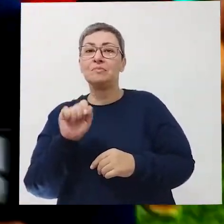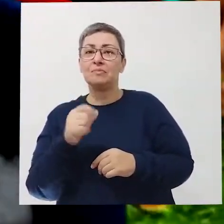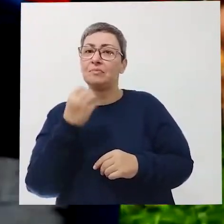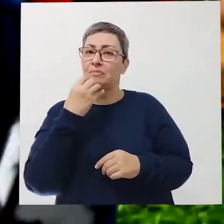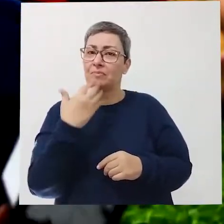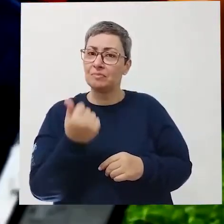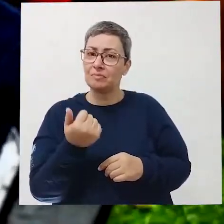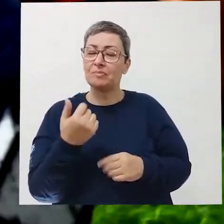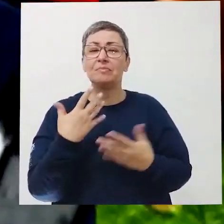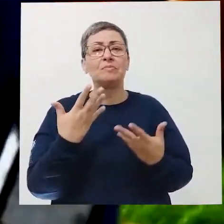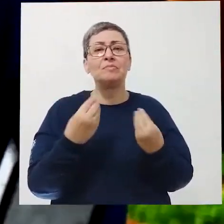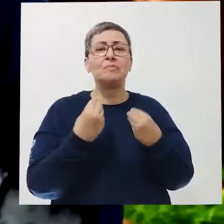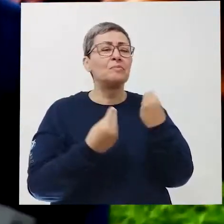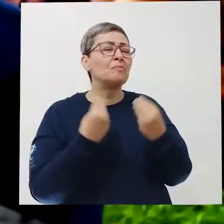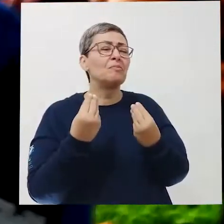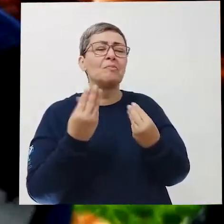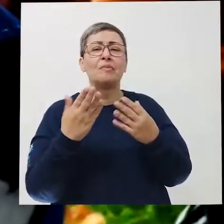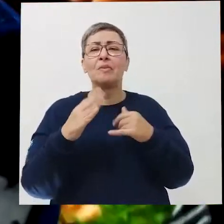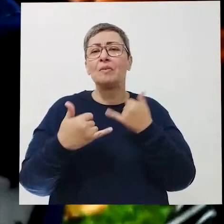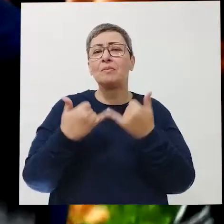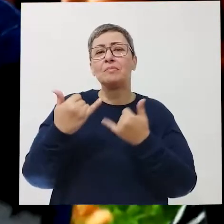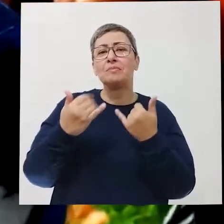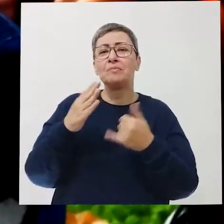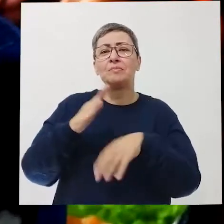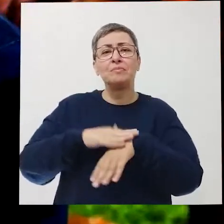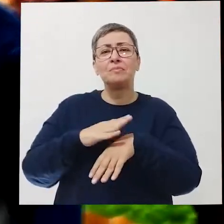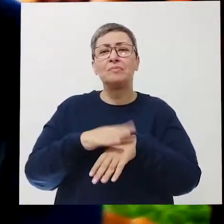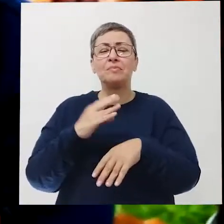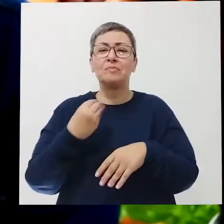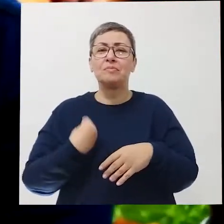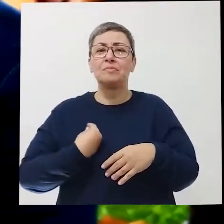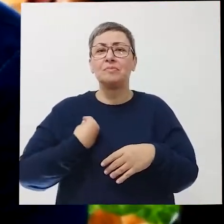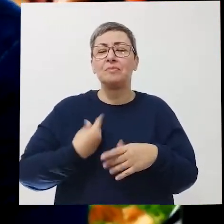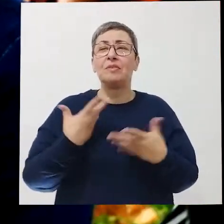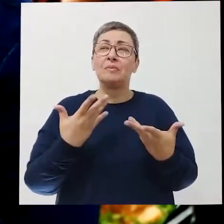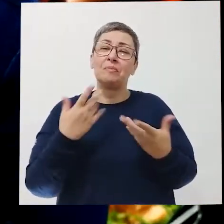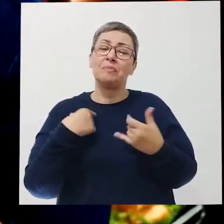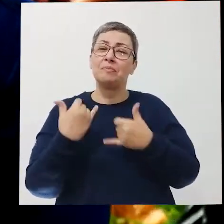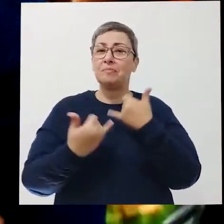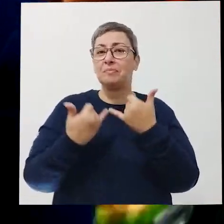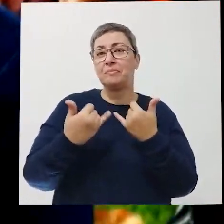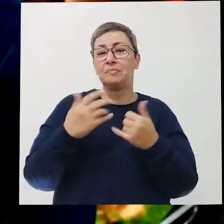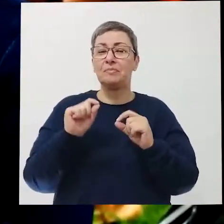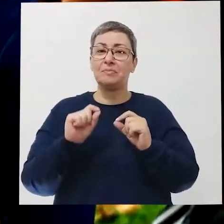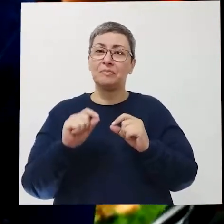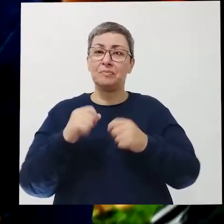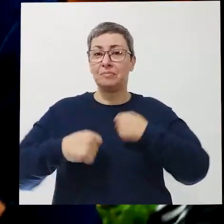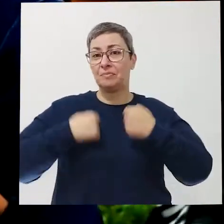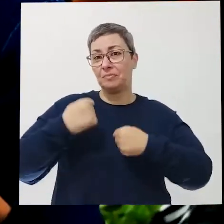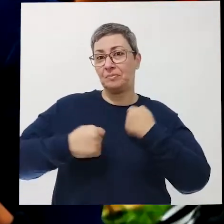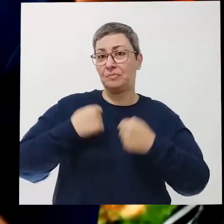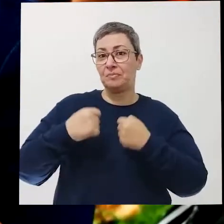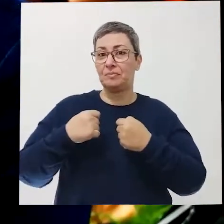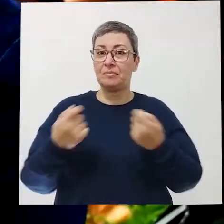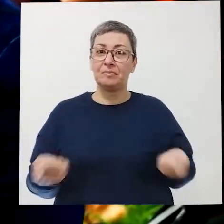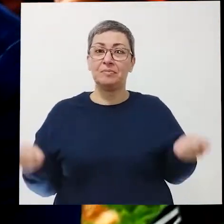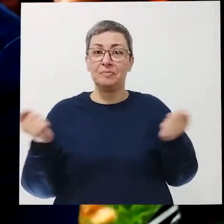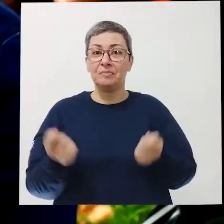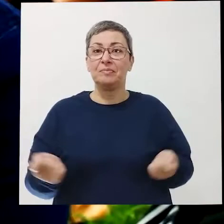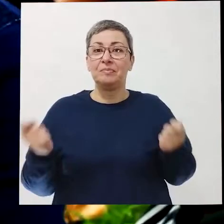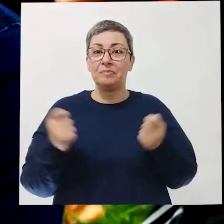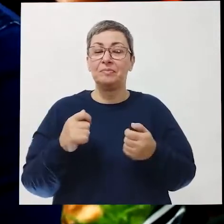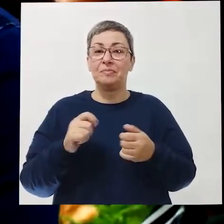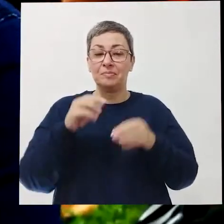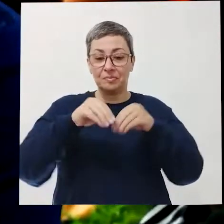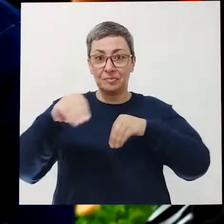Tudo bem. Como eram, na sua época, as brincadeiras? Então, a gente brincava bastante de correr, de corda,